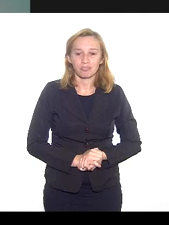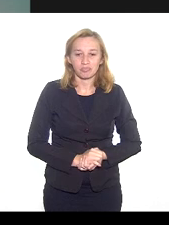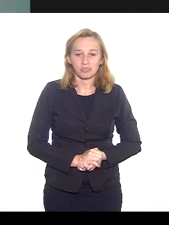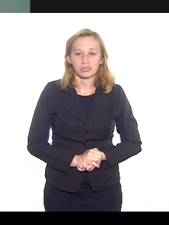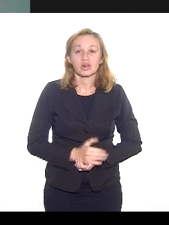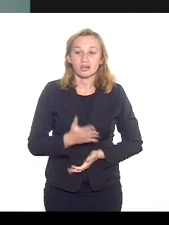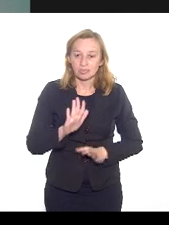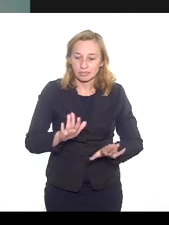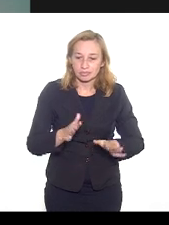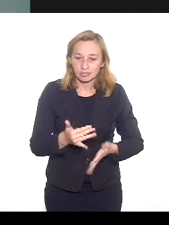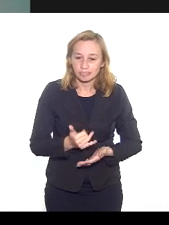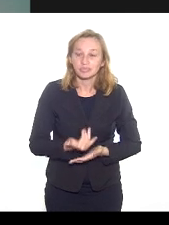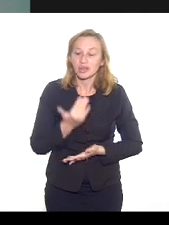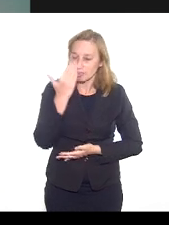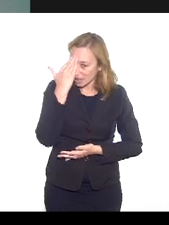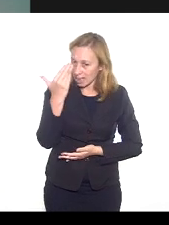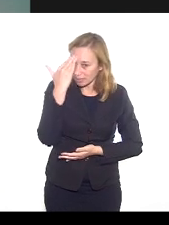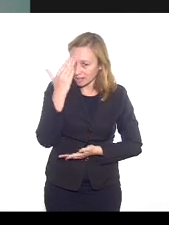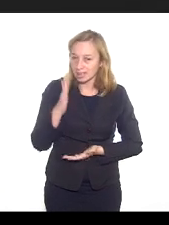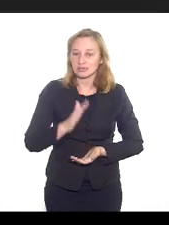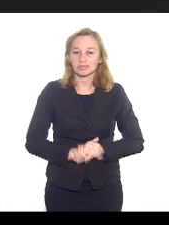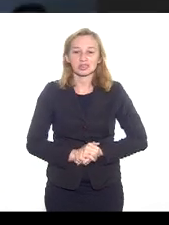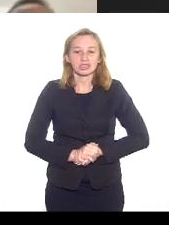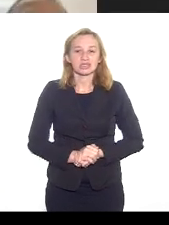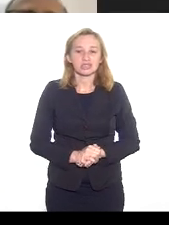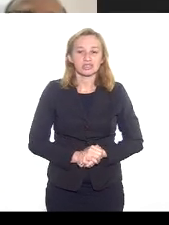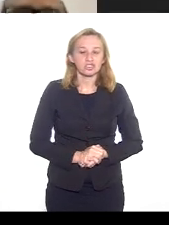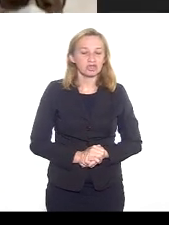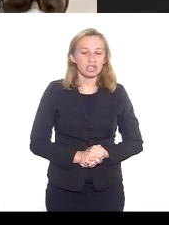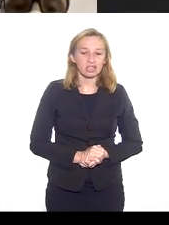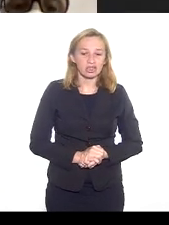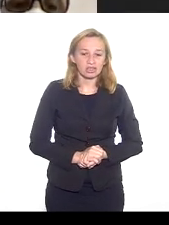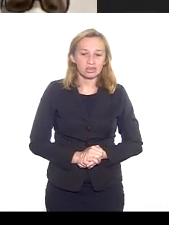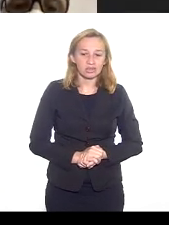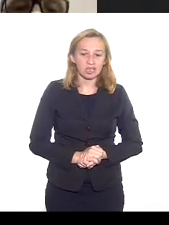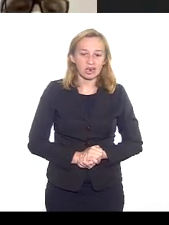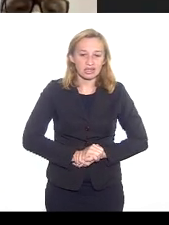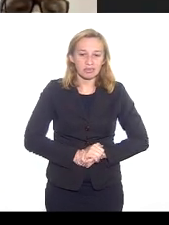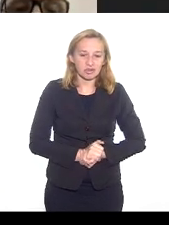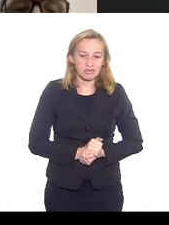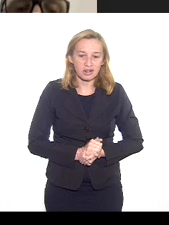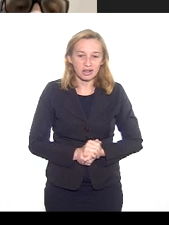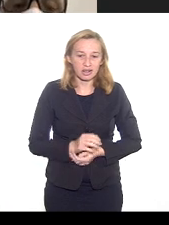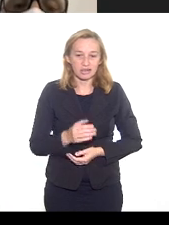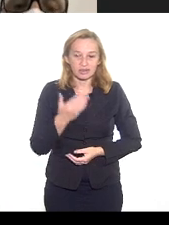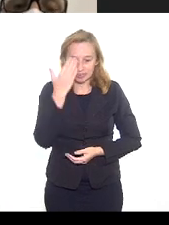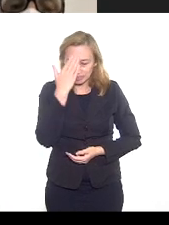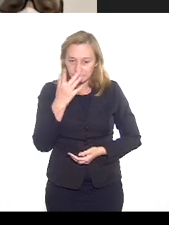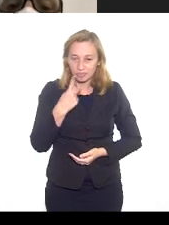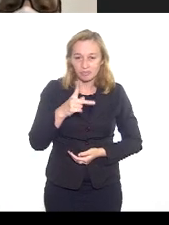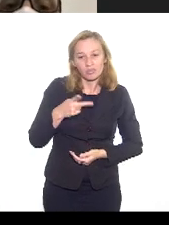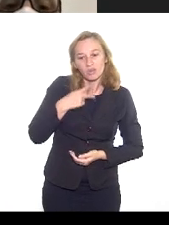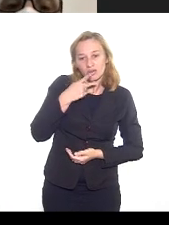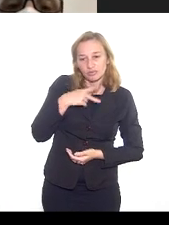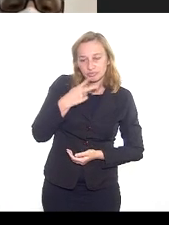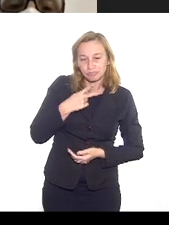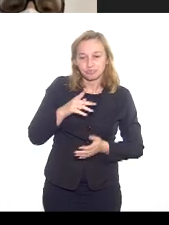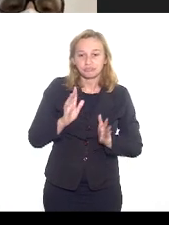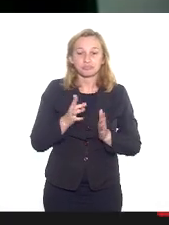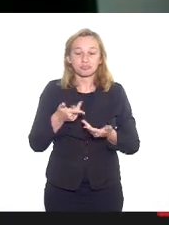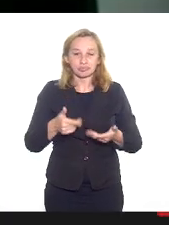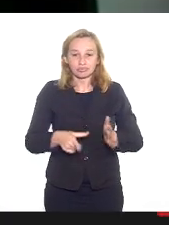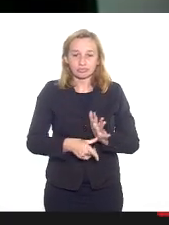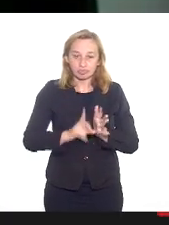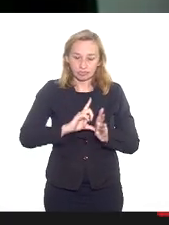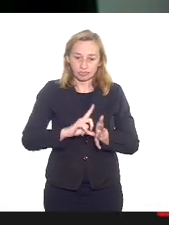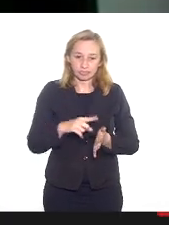Obrigado, gente. Obrigada, deputado, pela sua fala e também pela sua compreensão. Antes de passar